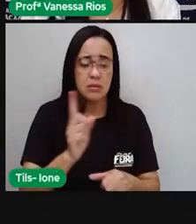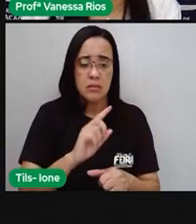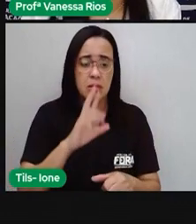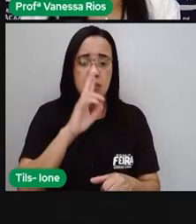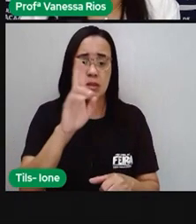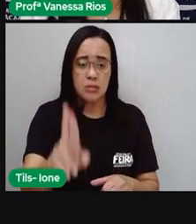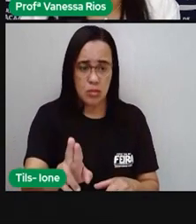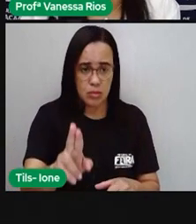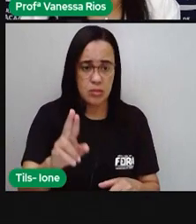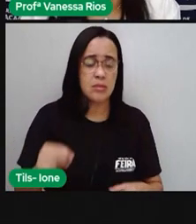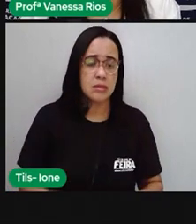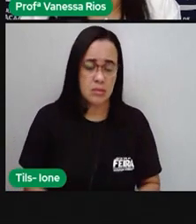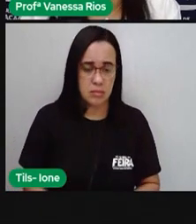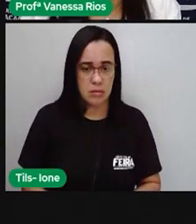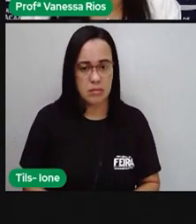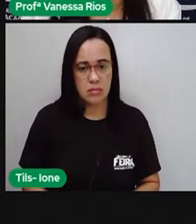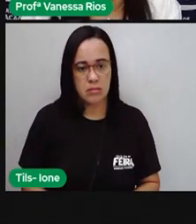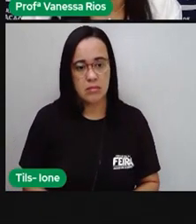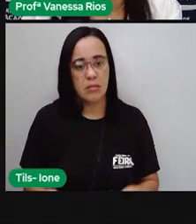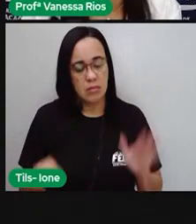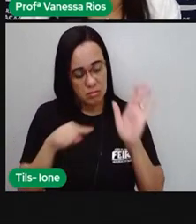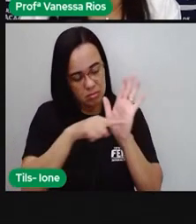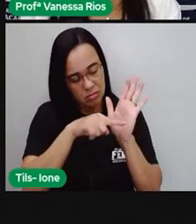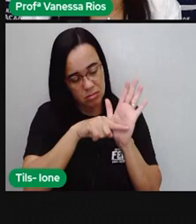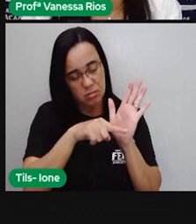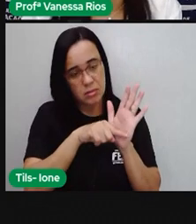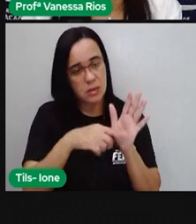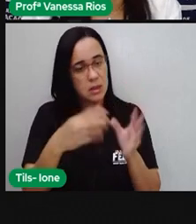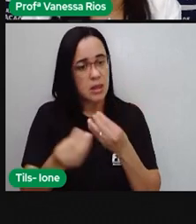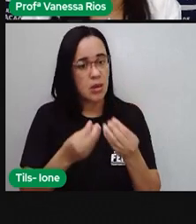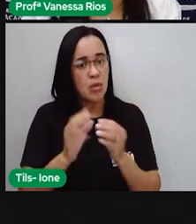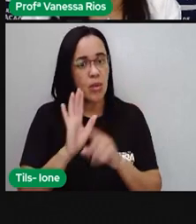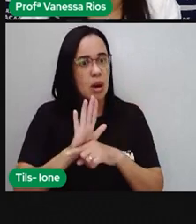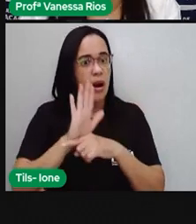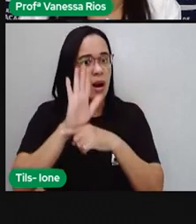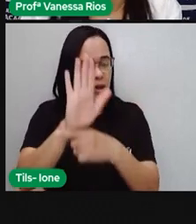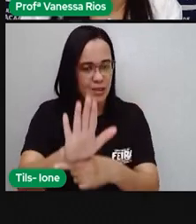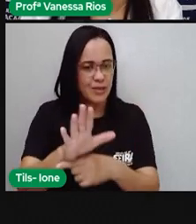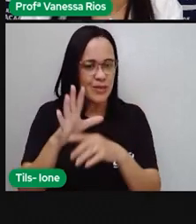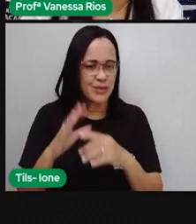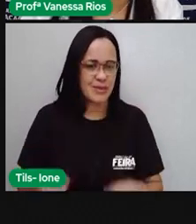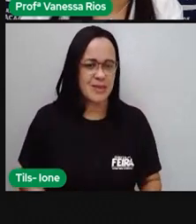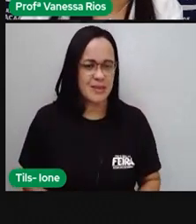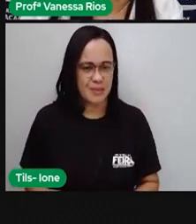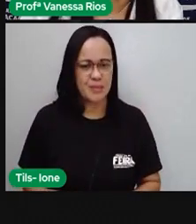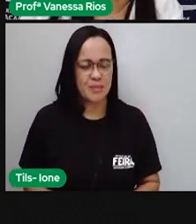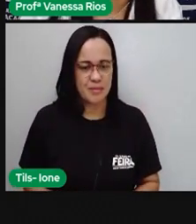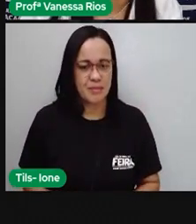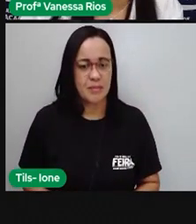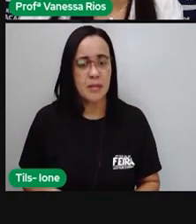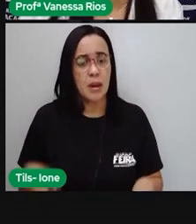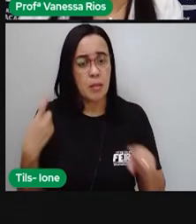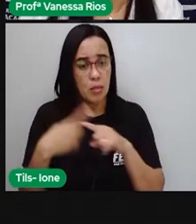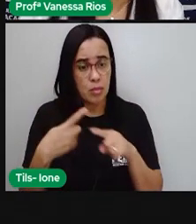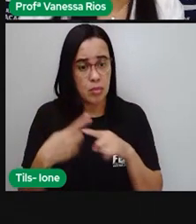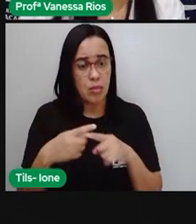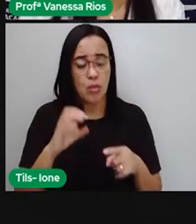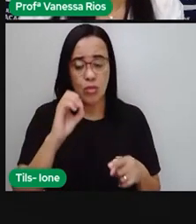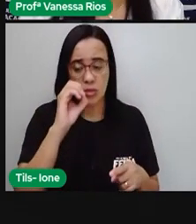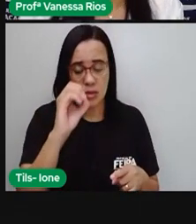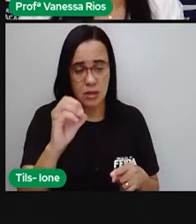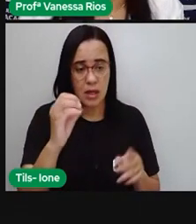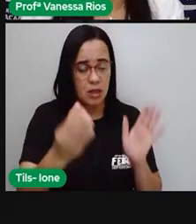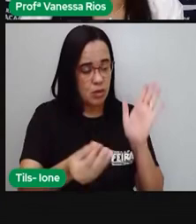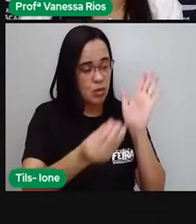resultado. mas na subtração pode até lhe ajudar, né? Fazer aí as continhas de vírus. Então, o zero é algo que pode colocar